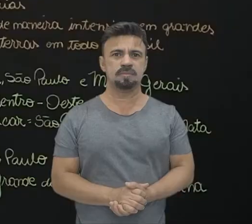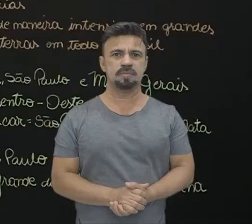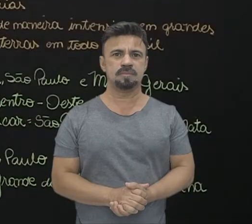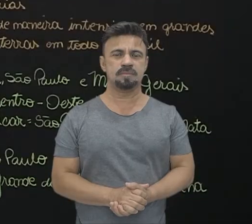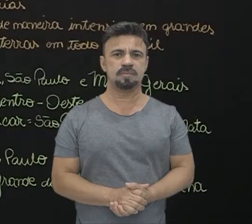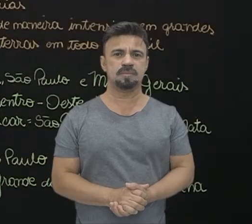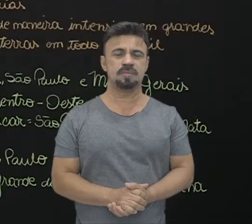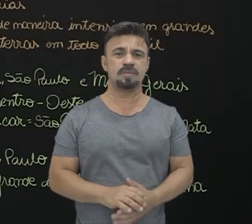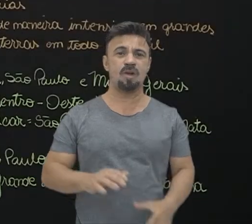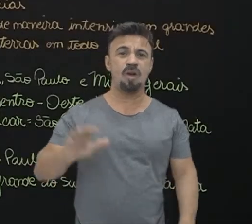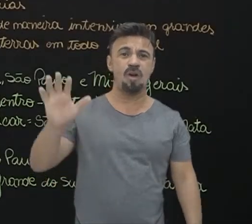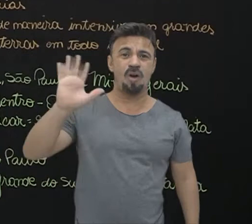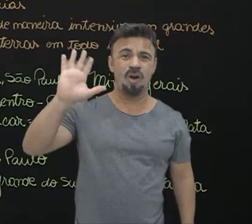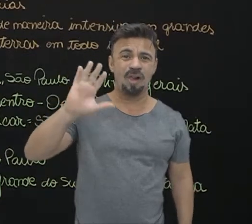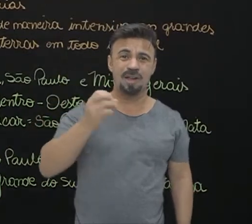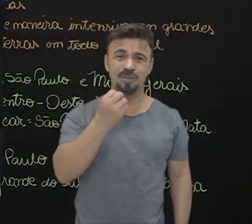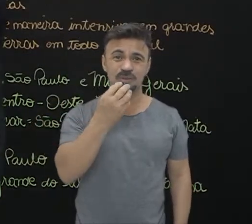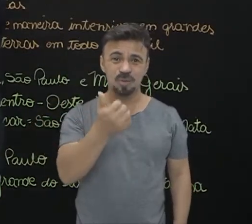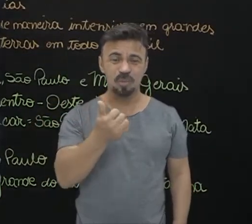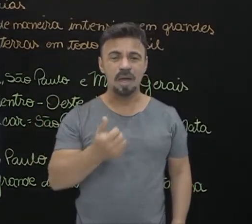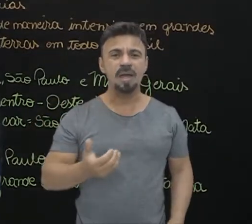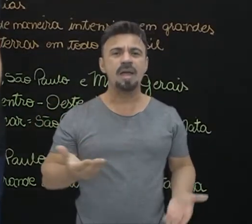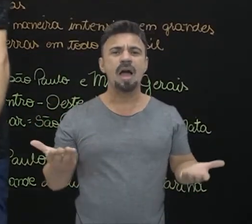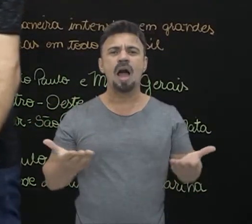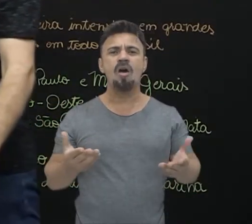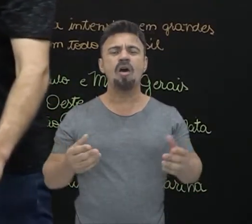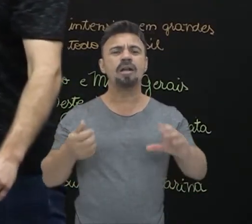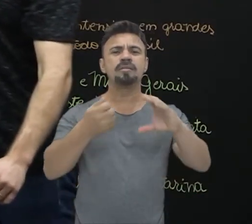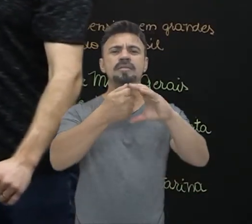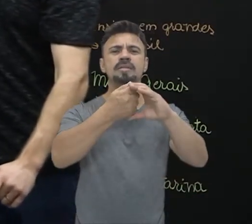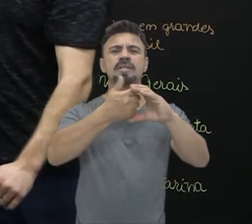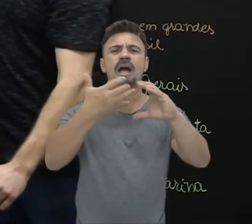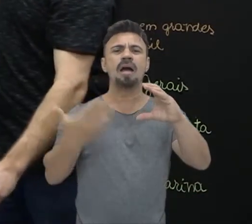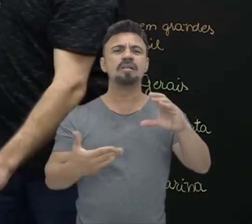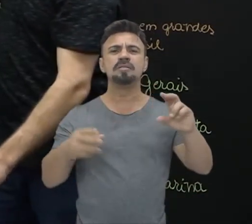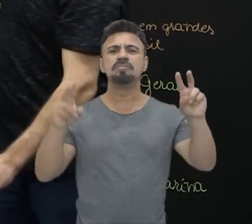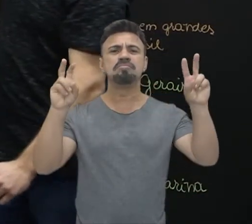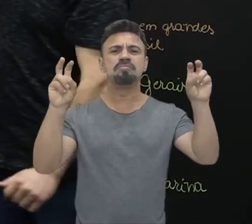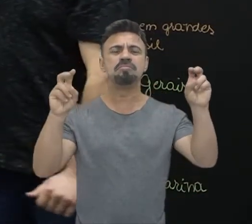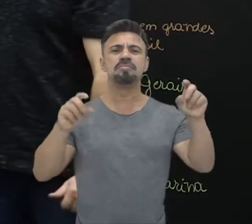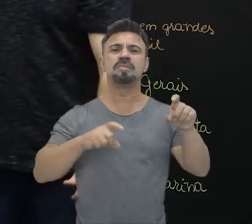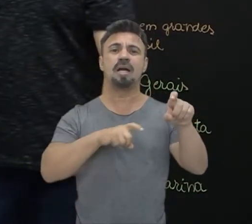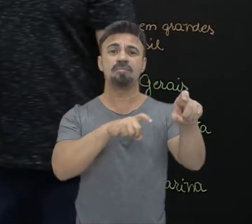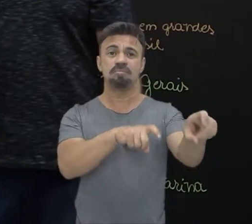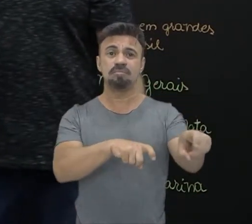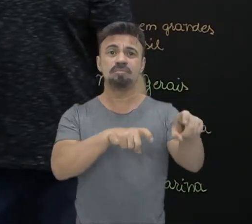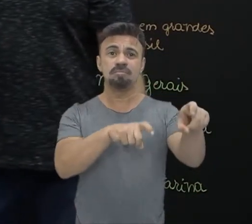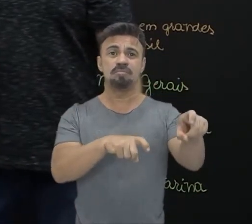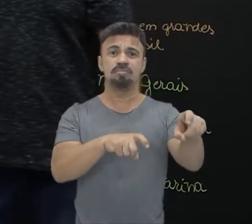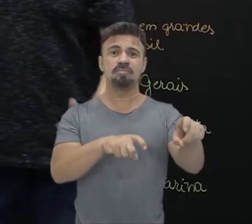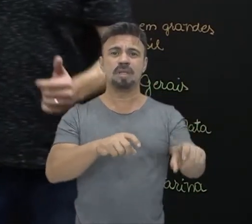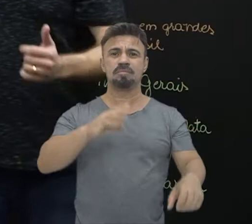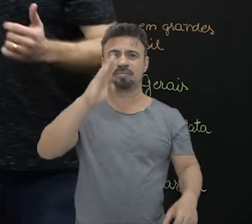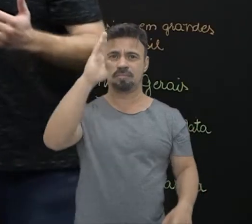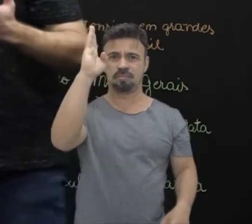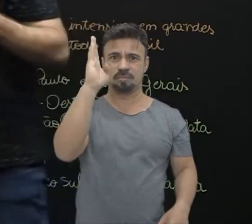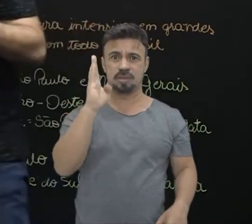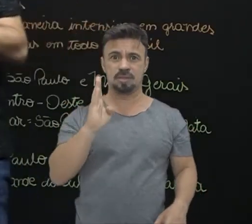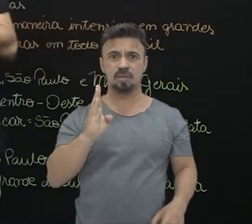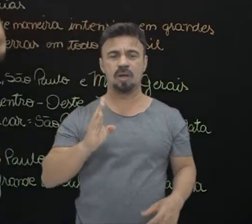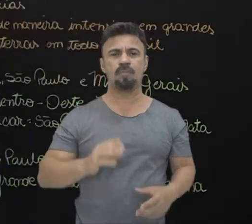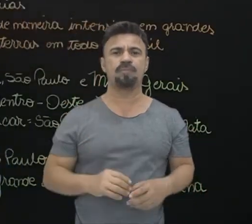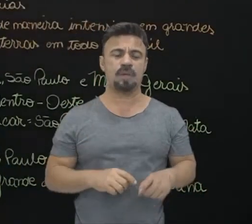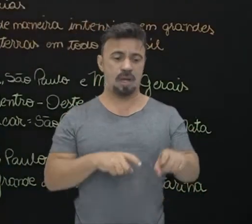Fala pessoal, tudo bem? Vamos falar sobre as características gerais da agricultura nacional. A